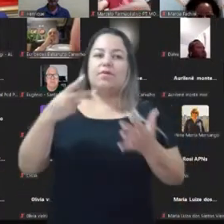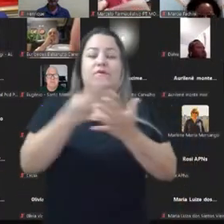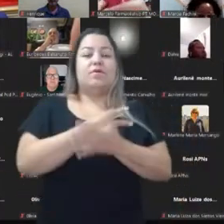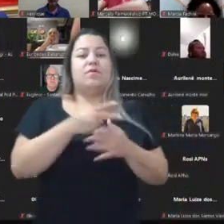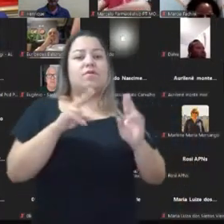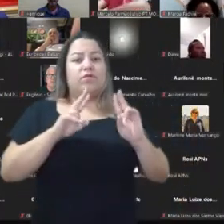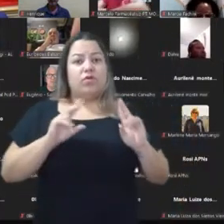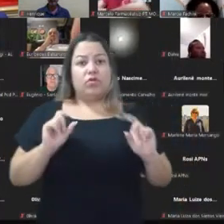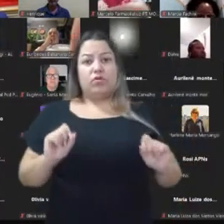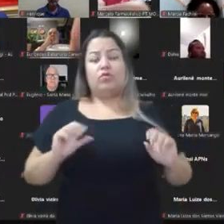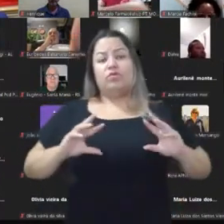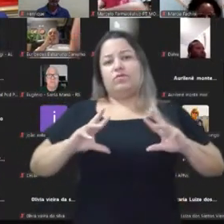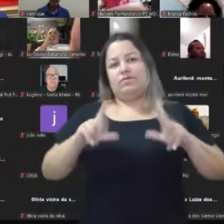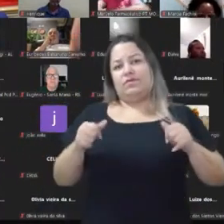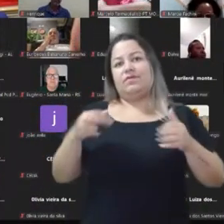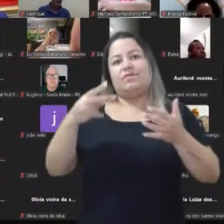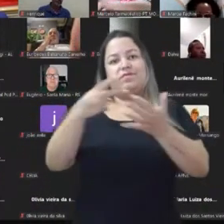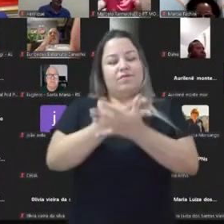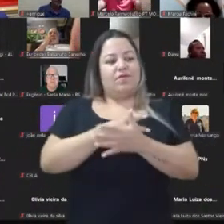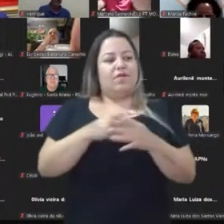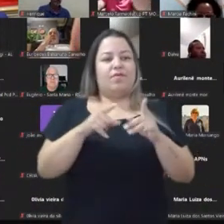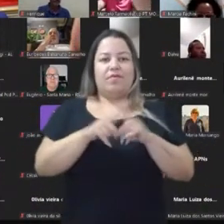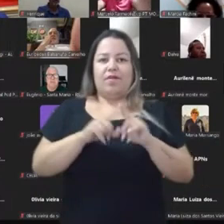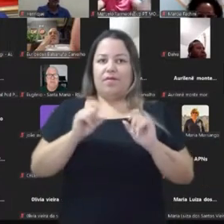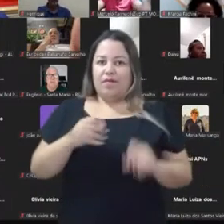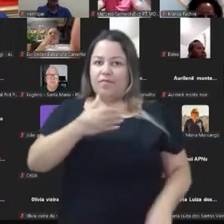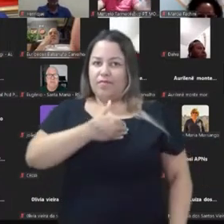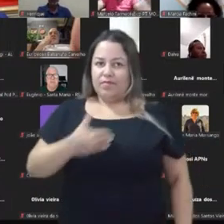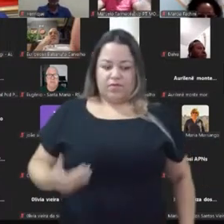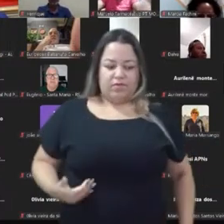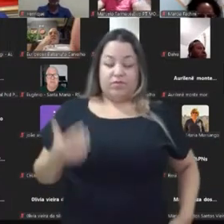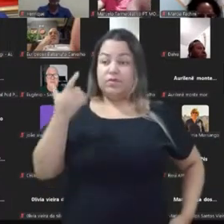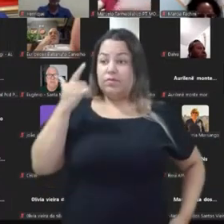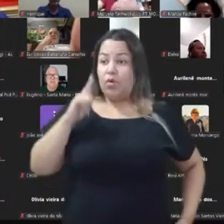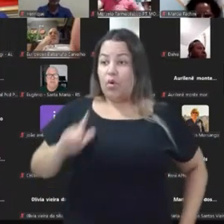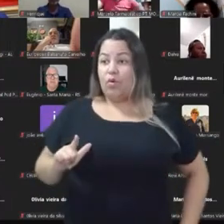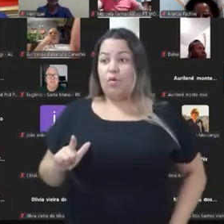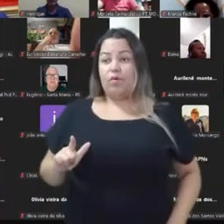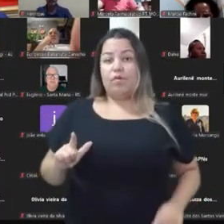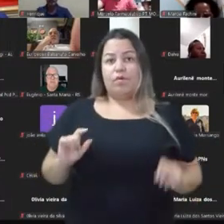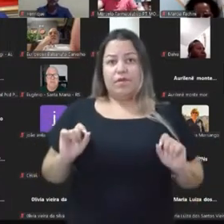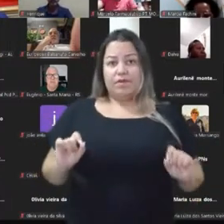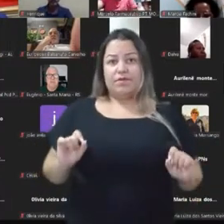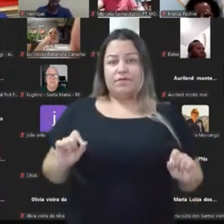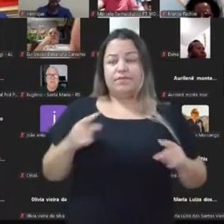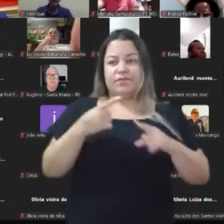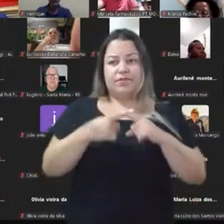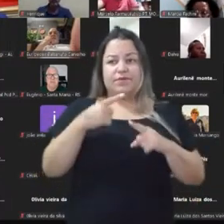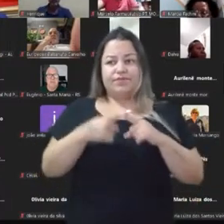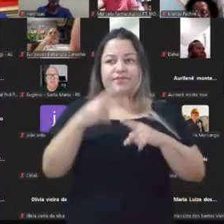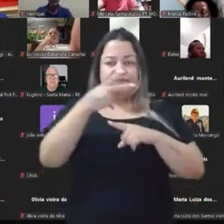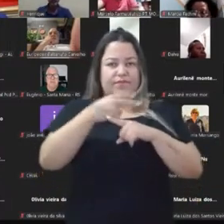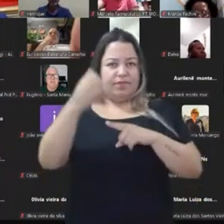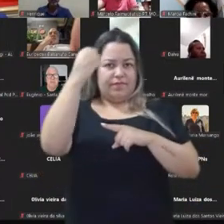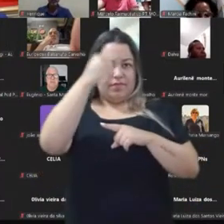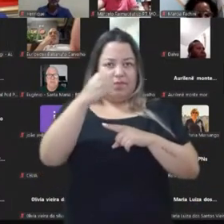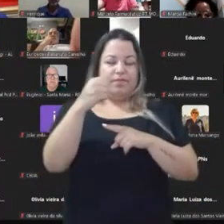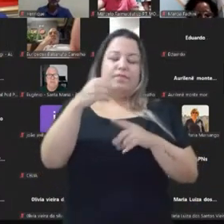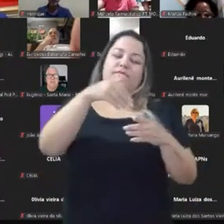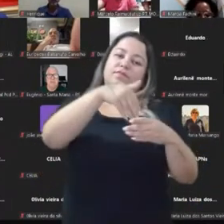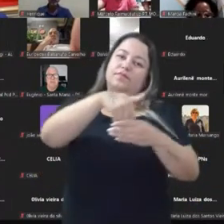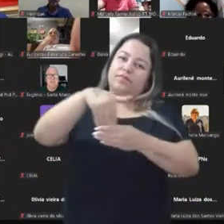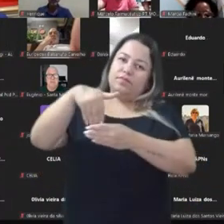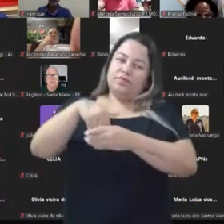mesmo com tudo isso, e mesmo com a máquina pública, nós ganhamos deles, ou seja, e por que que nós ganhamos? Porque no período eleitoral,